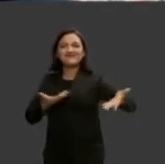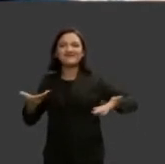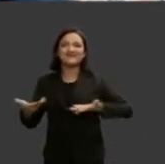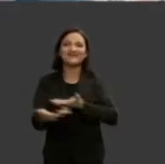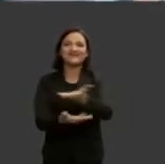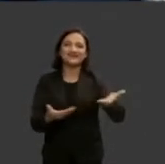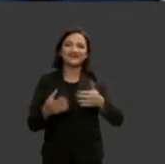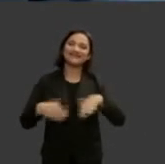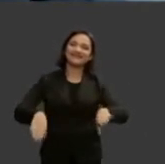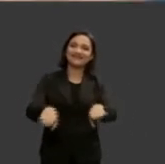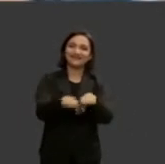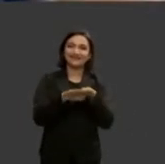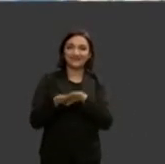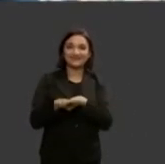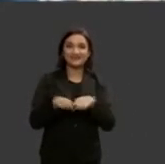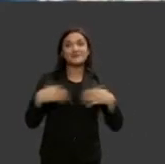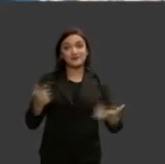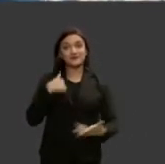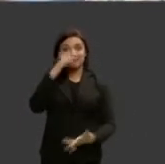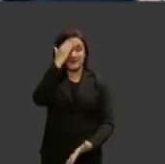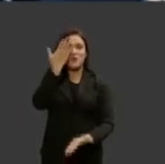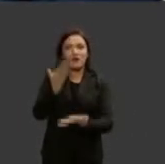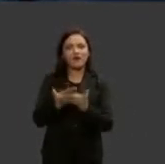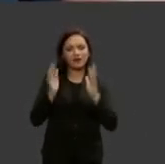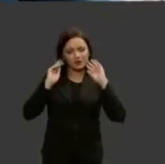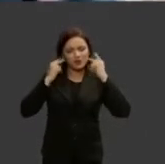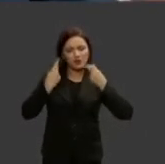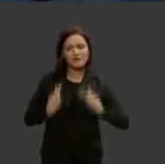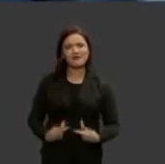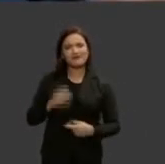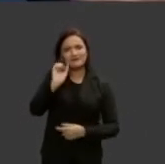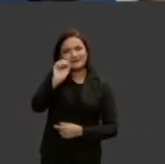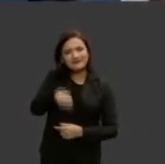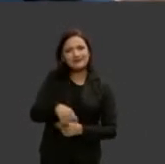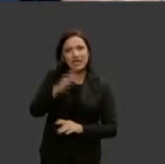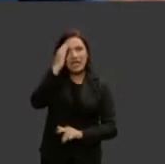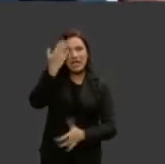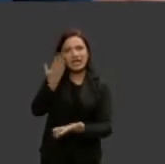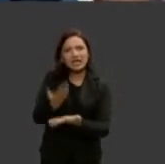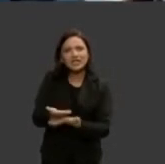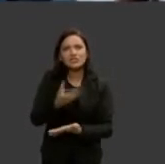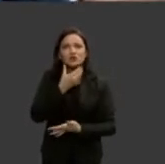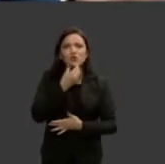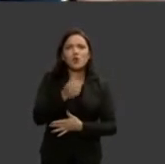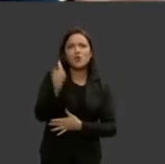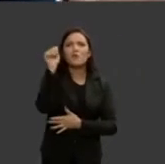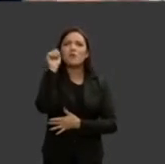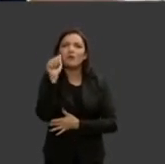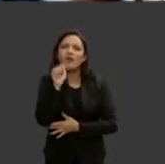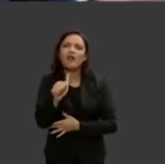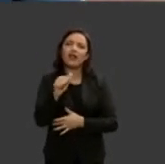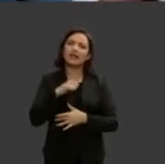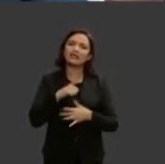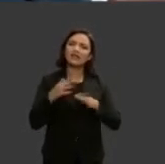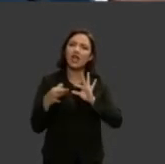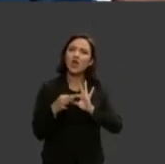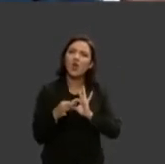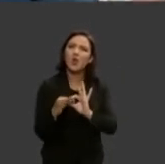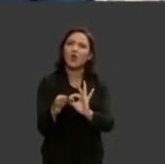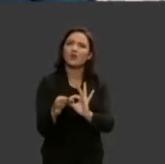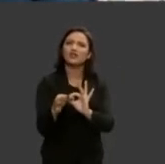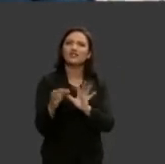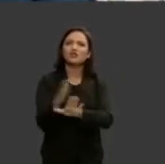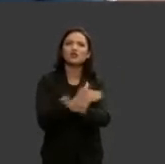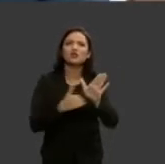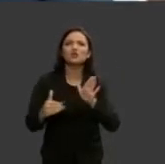e igual acredito na humanidade acredito de que homens e mulheres estão juntos todos do